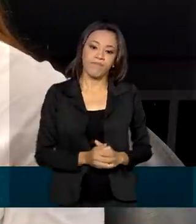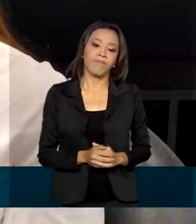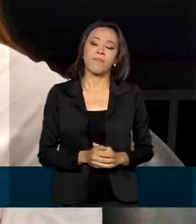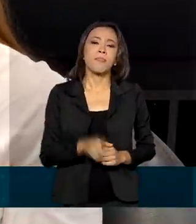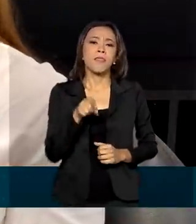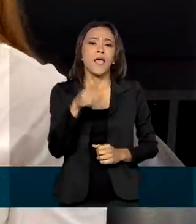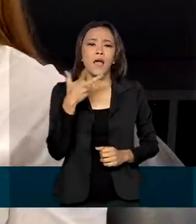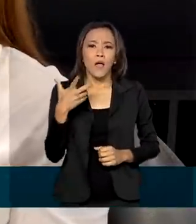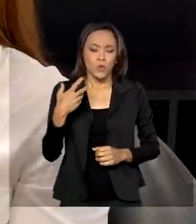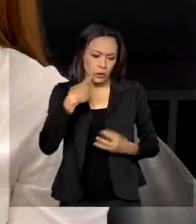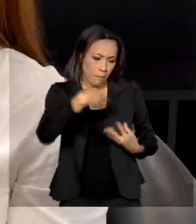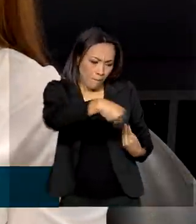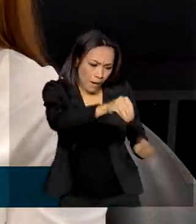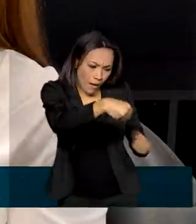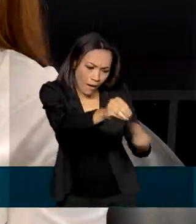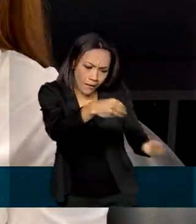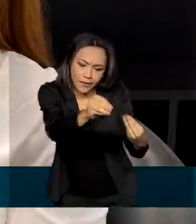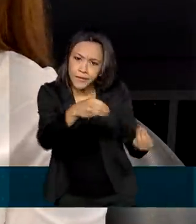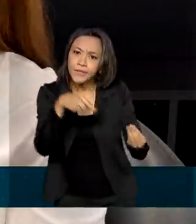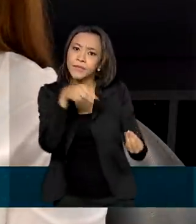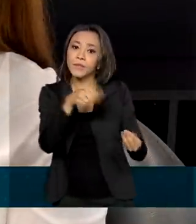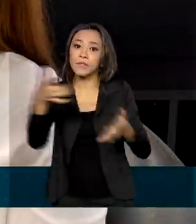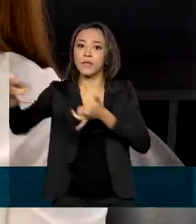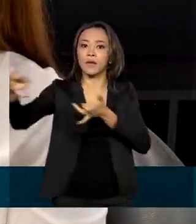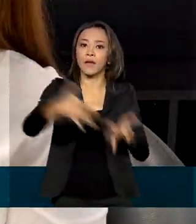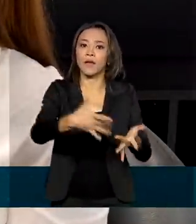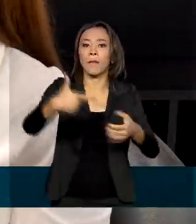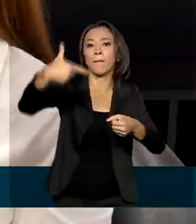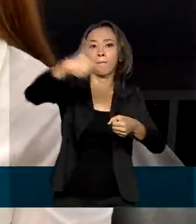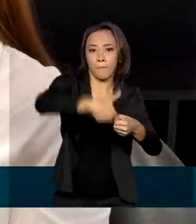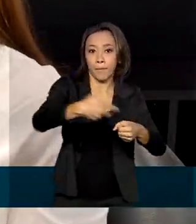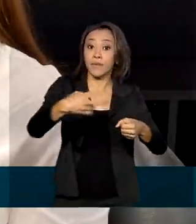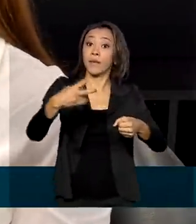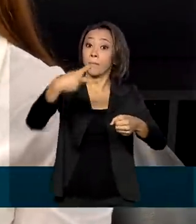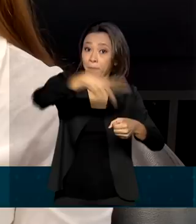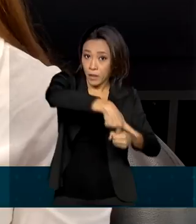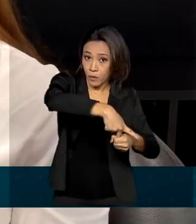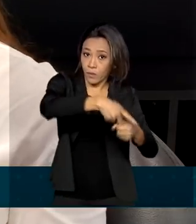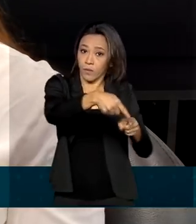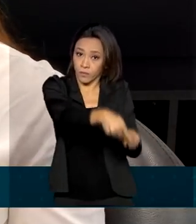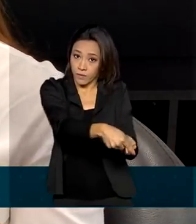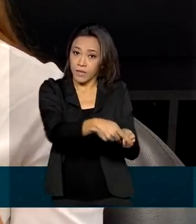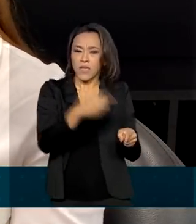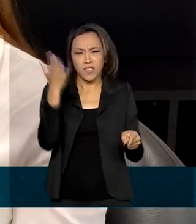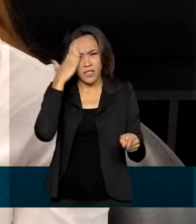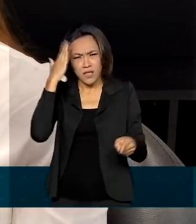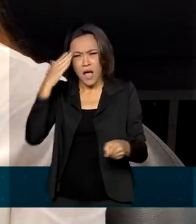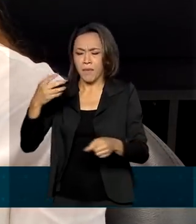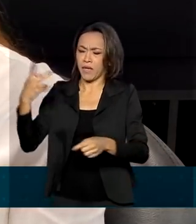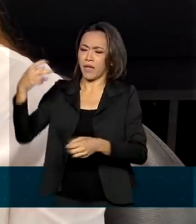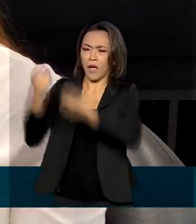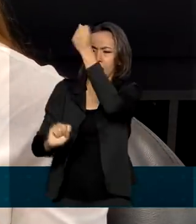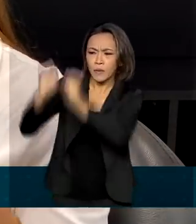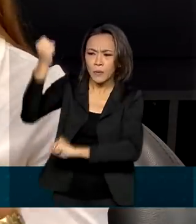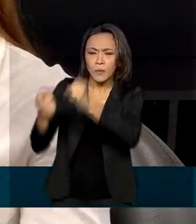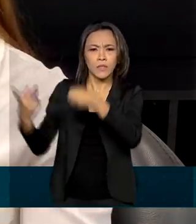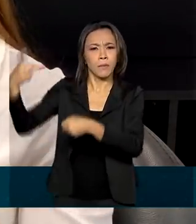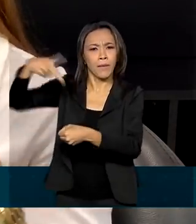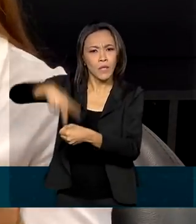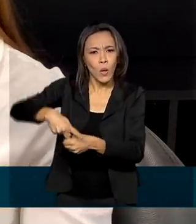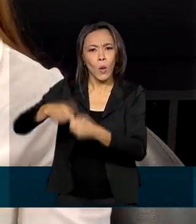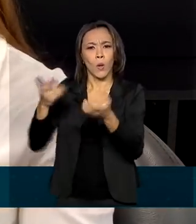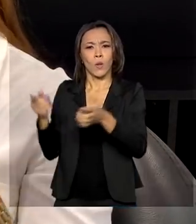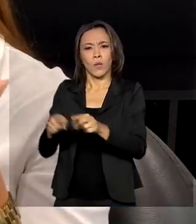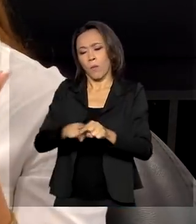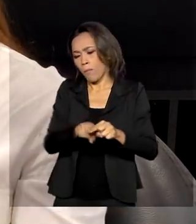plásticos comuns têm uma origem derivada do petróleo. A gente sabe que a indústria do petróleo, a indústria da refinaria, durante